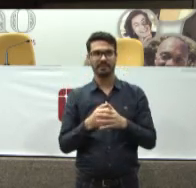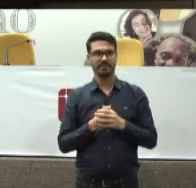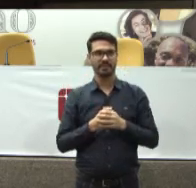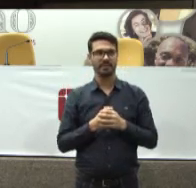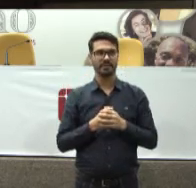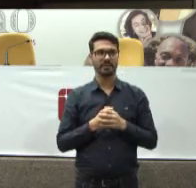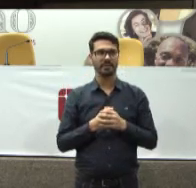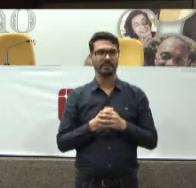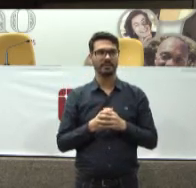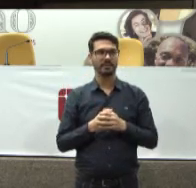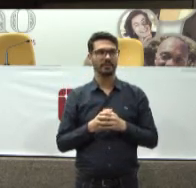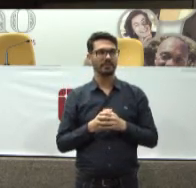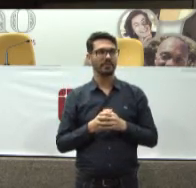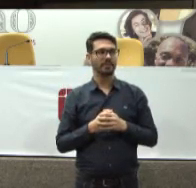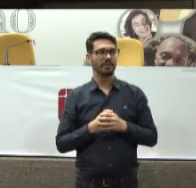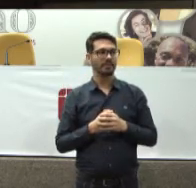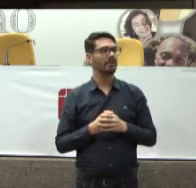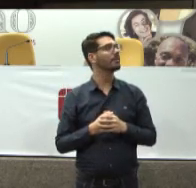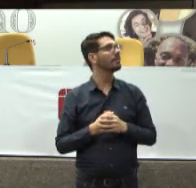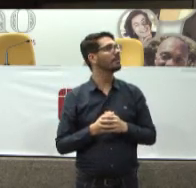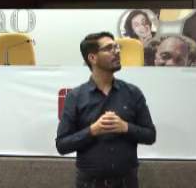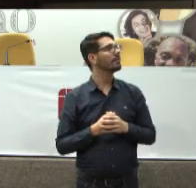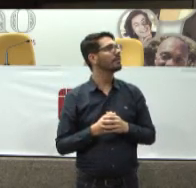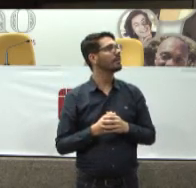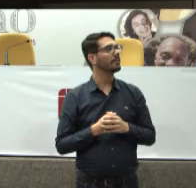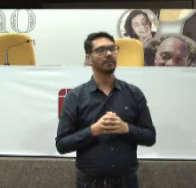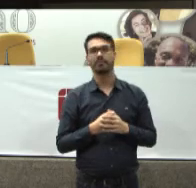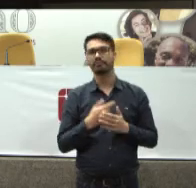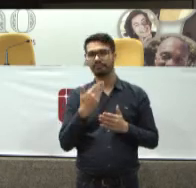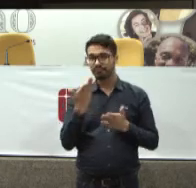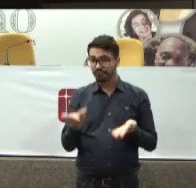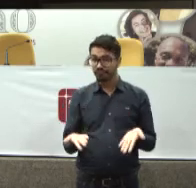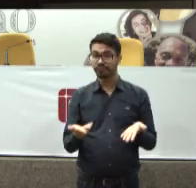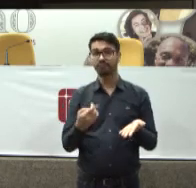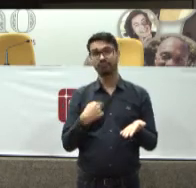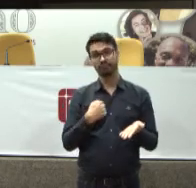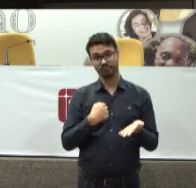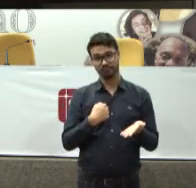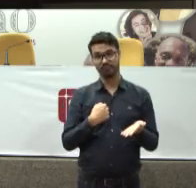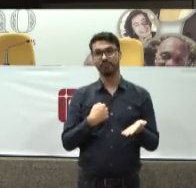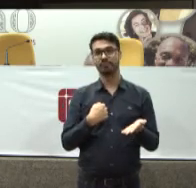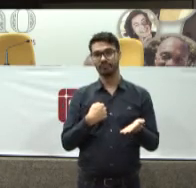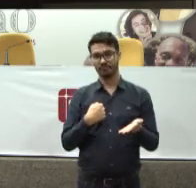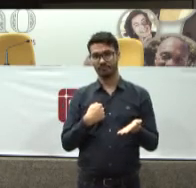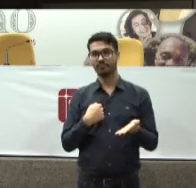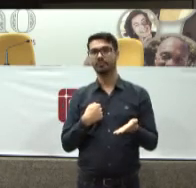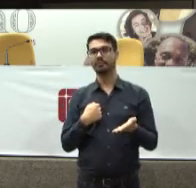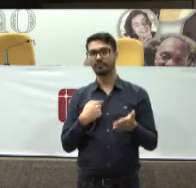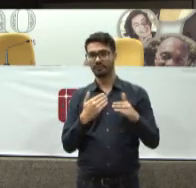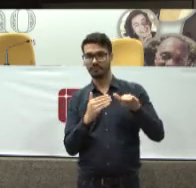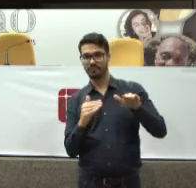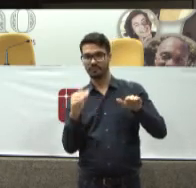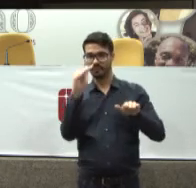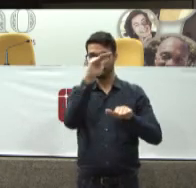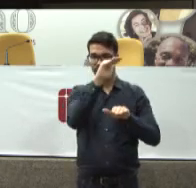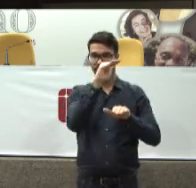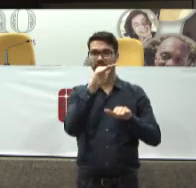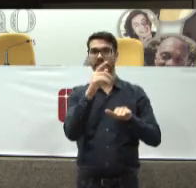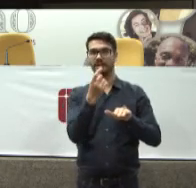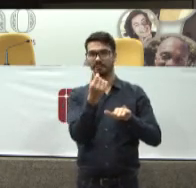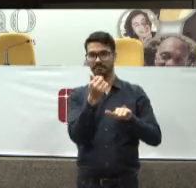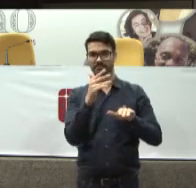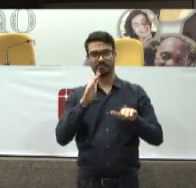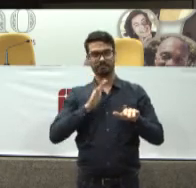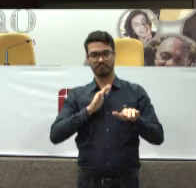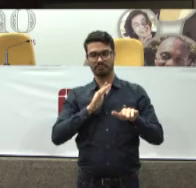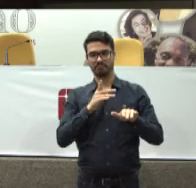Transformar em mercadoria Consequências Nós conhecemos bem A classe média Foge Para a saúde Suplementar Se